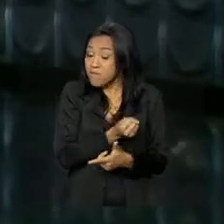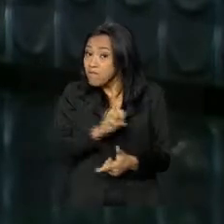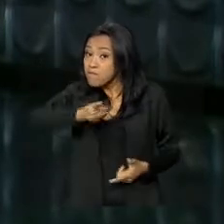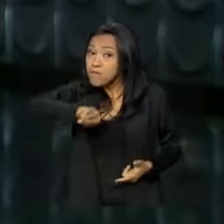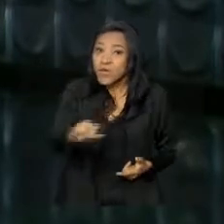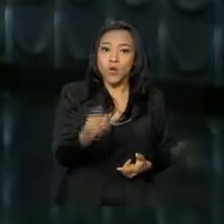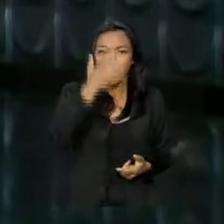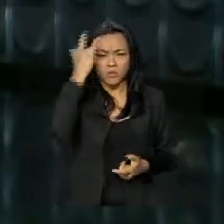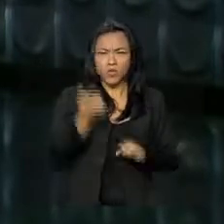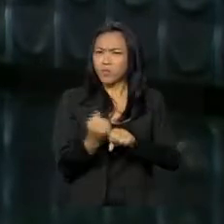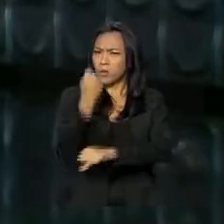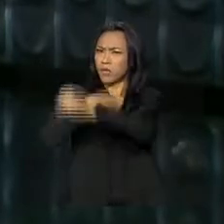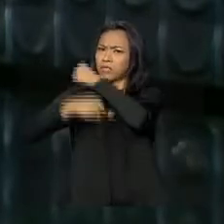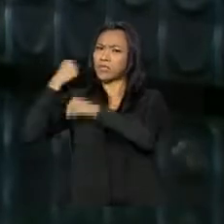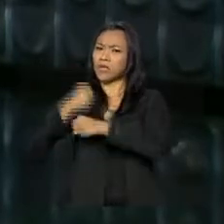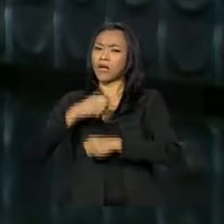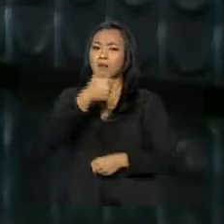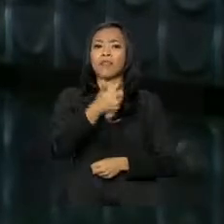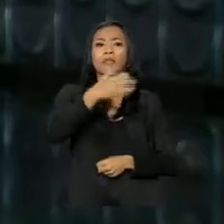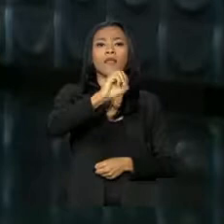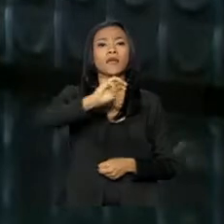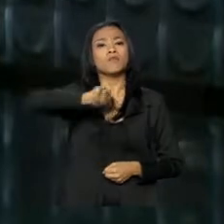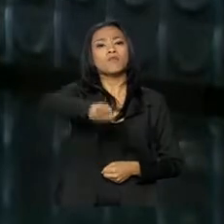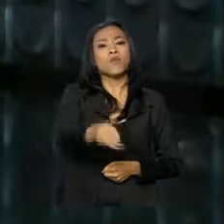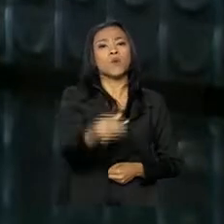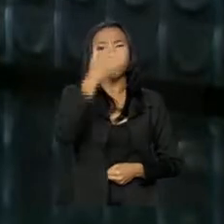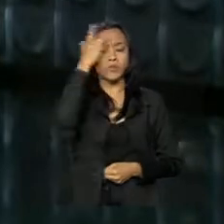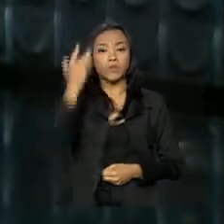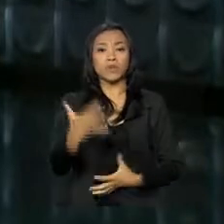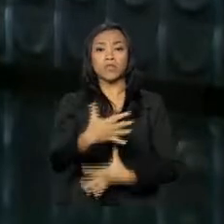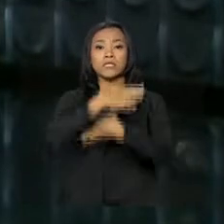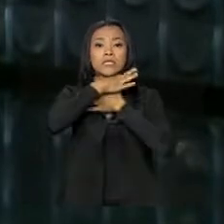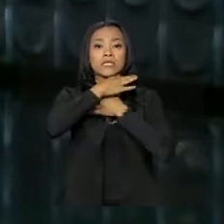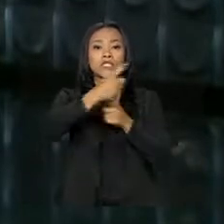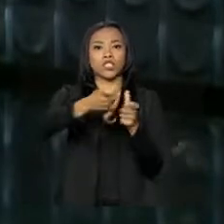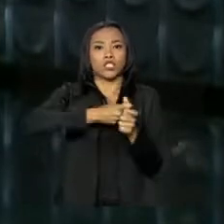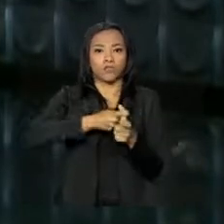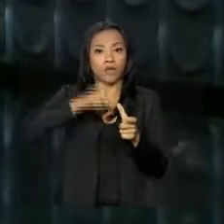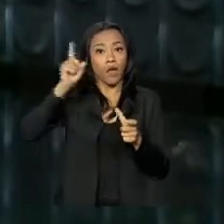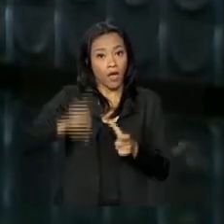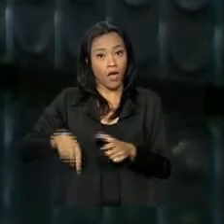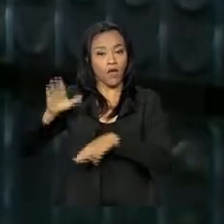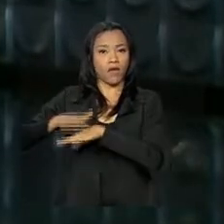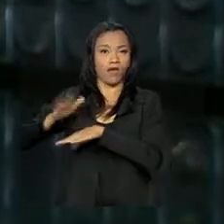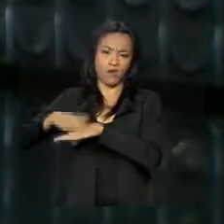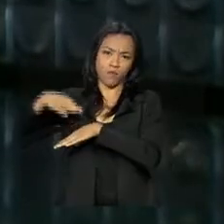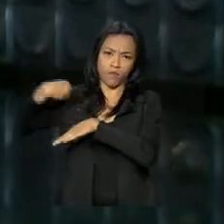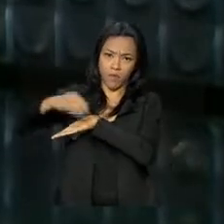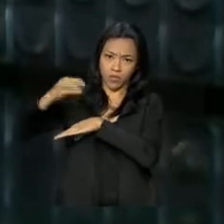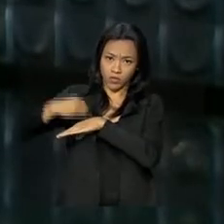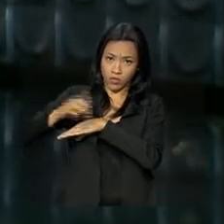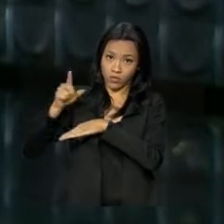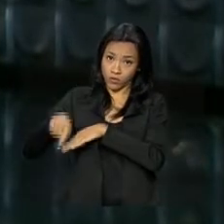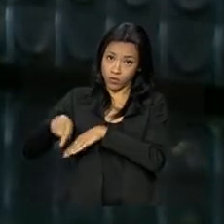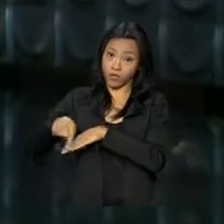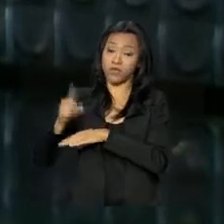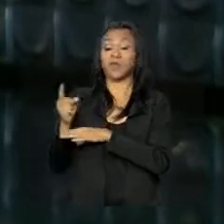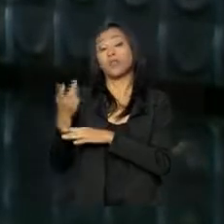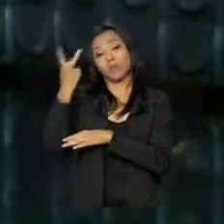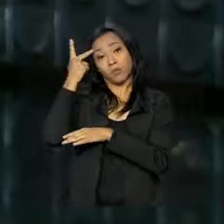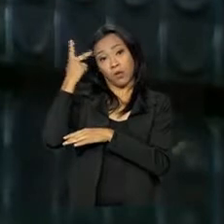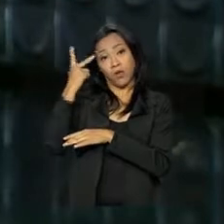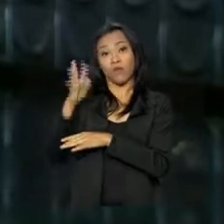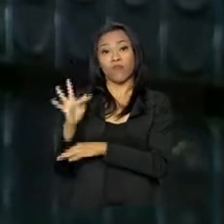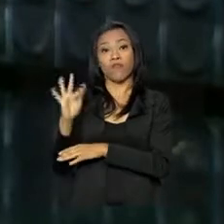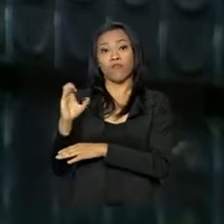10 milhões de famílias estavam endividadas no país. O dado é da Fê Comércio de São Paulo. Agora, isso não quer dizer que essas